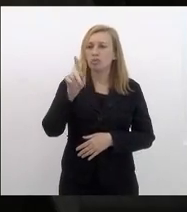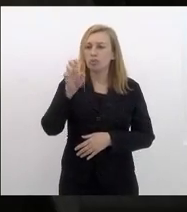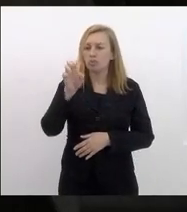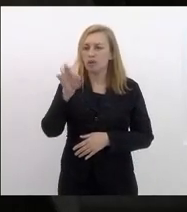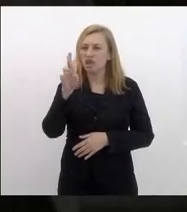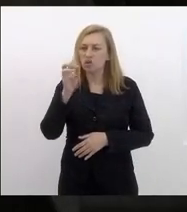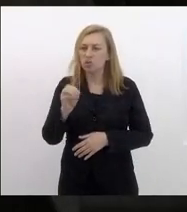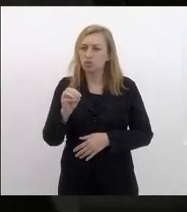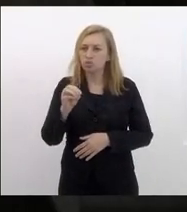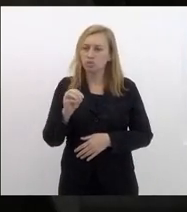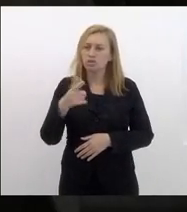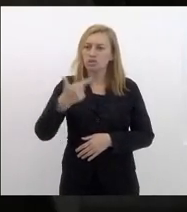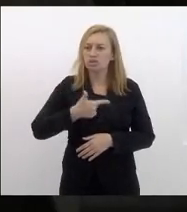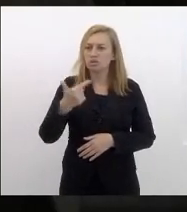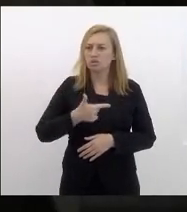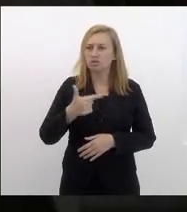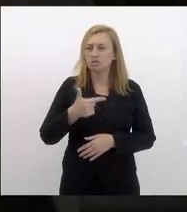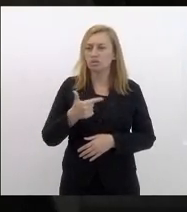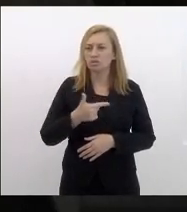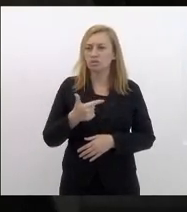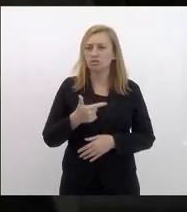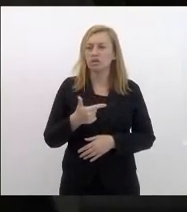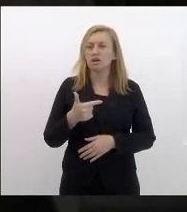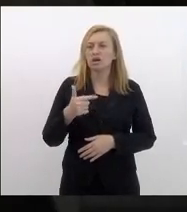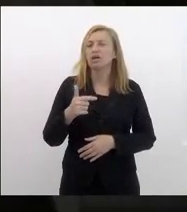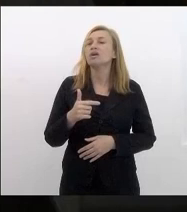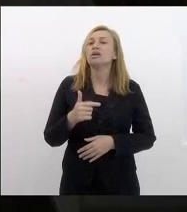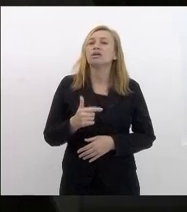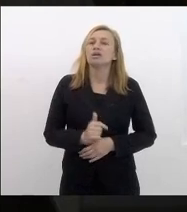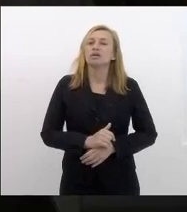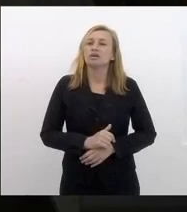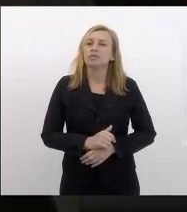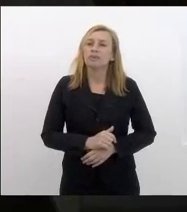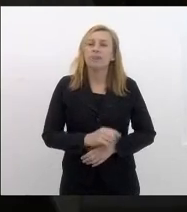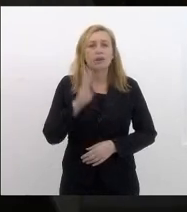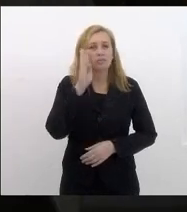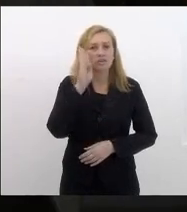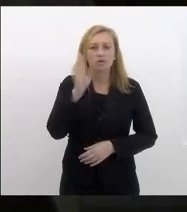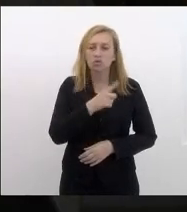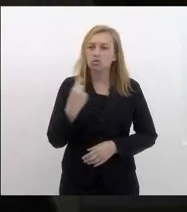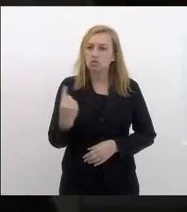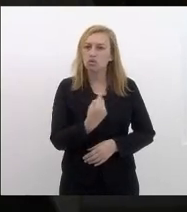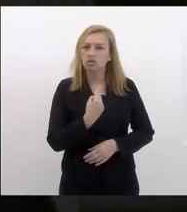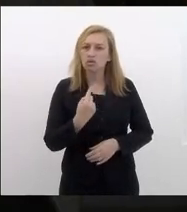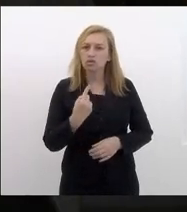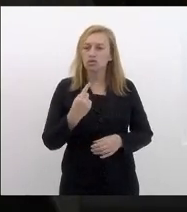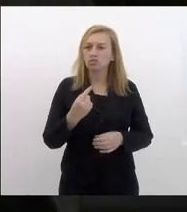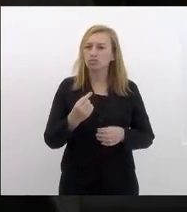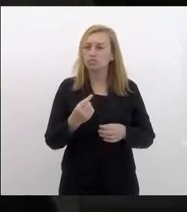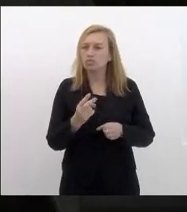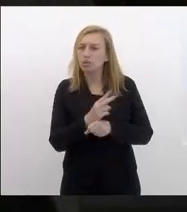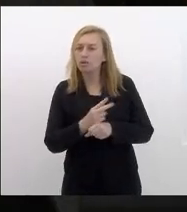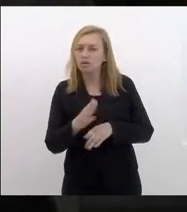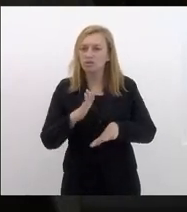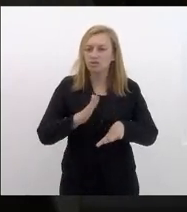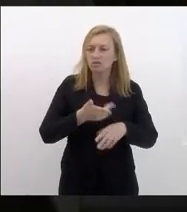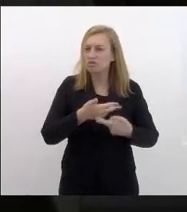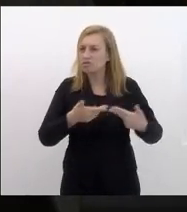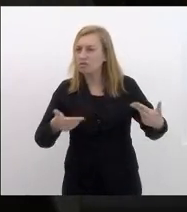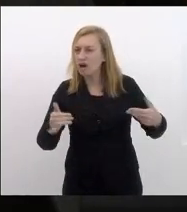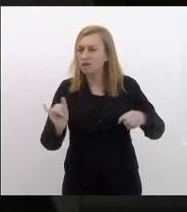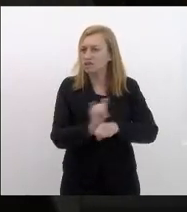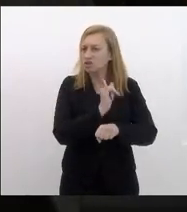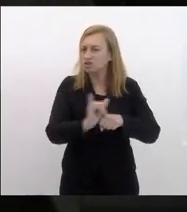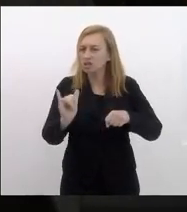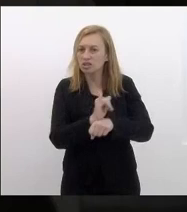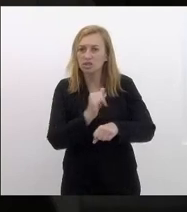Scaralac foram fundamentais nós buscamos várias alternativas e acabamos instalando o